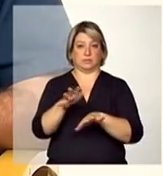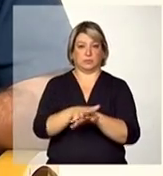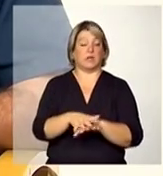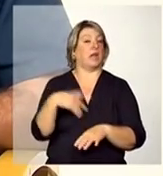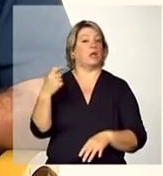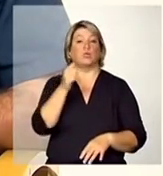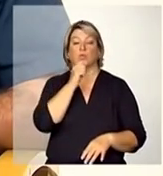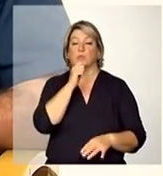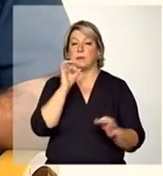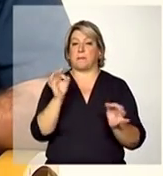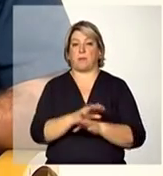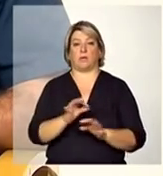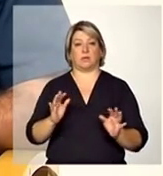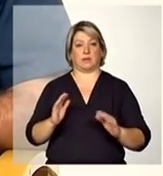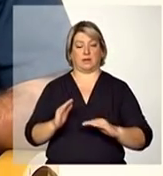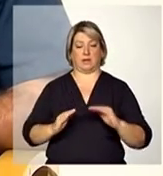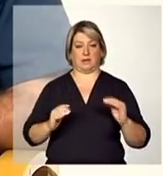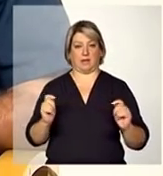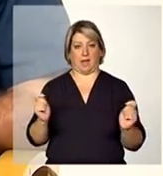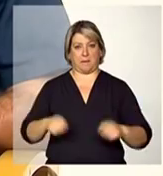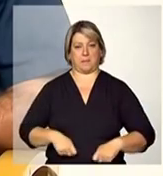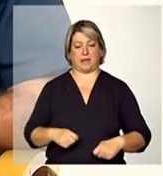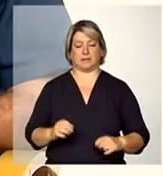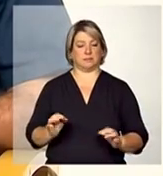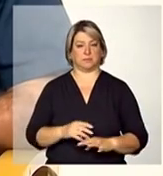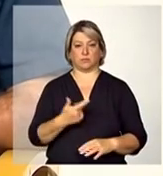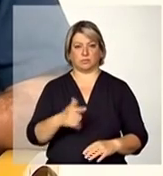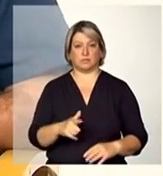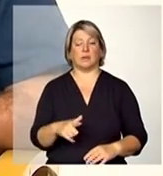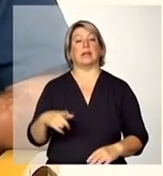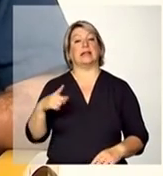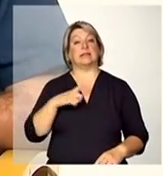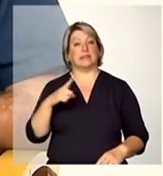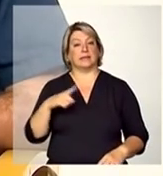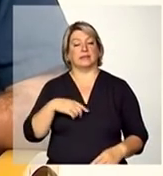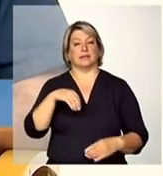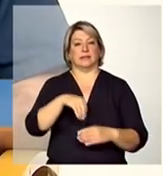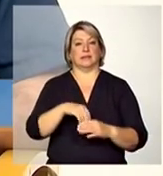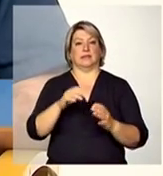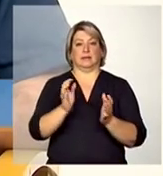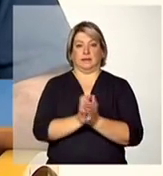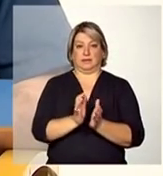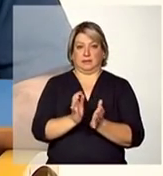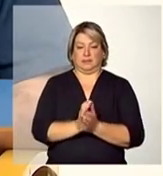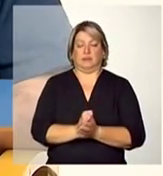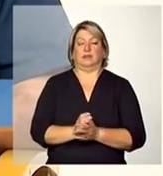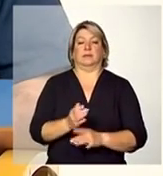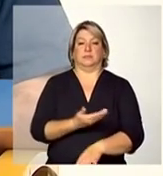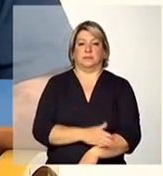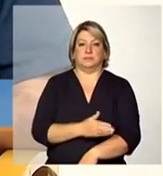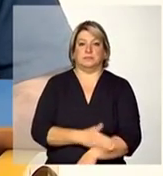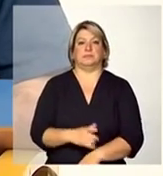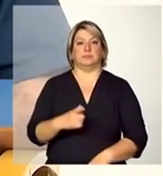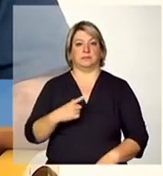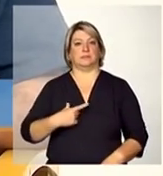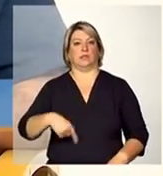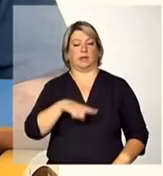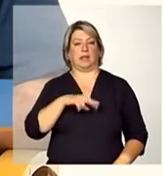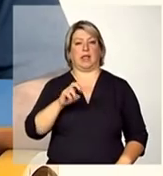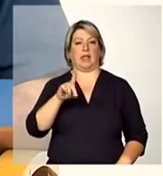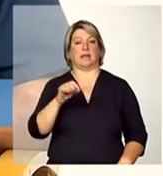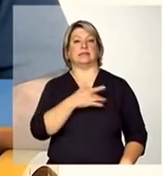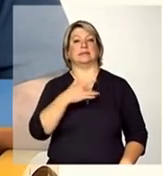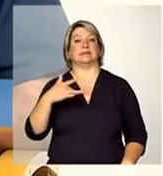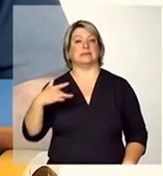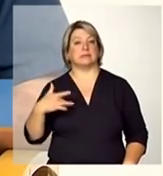especializado dentro do sistema único de saúde direcionado para as pessoas com transtorno mental então a gente tem toda uma rede de saúde